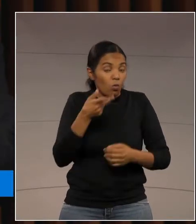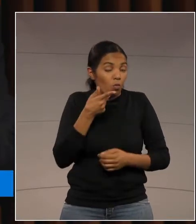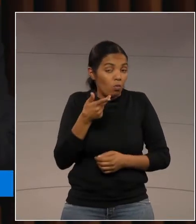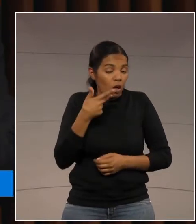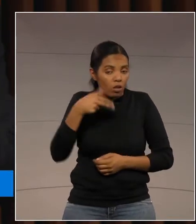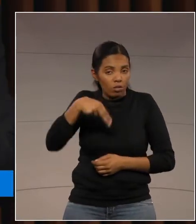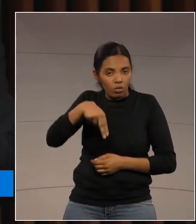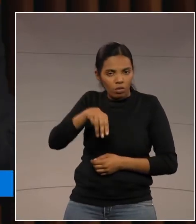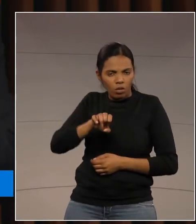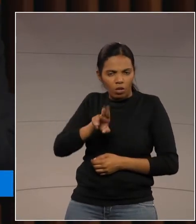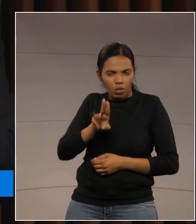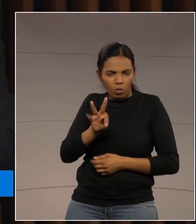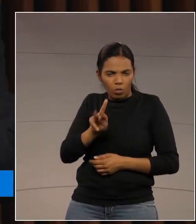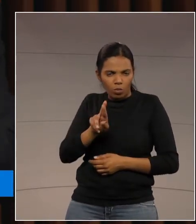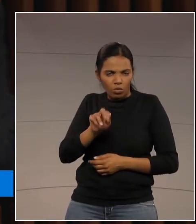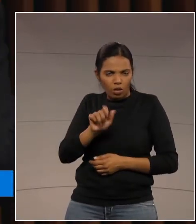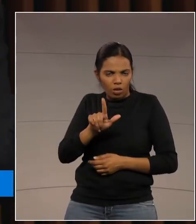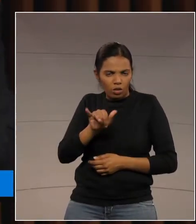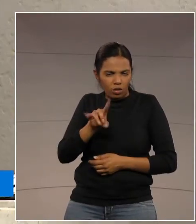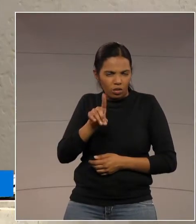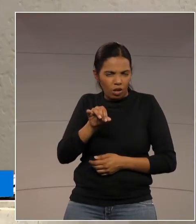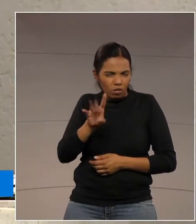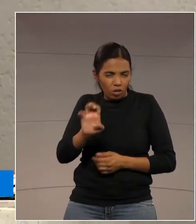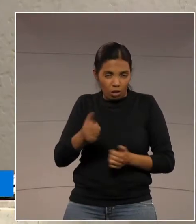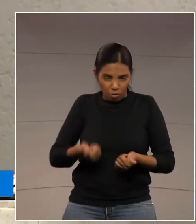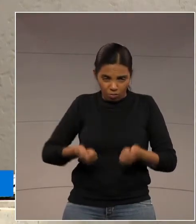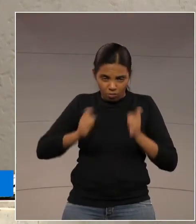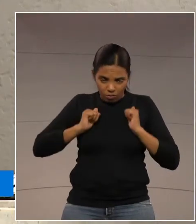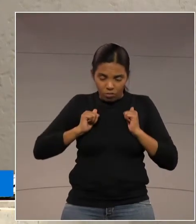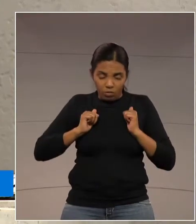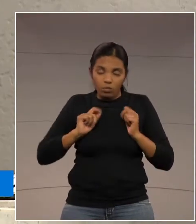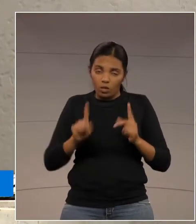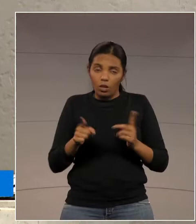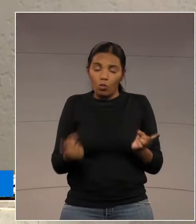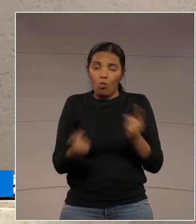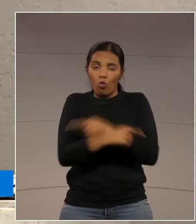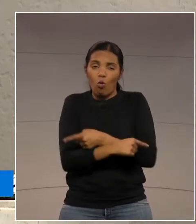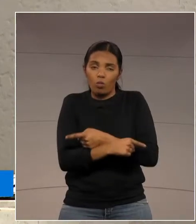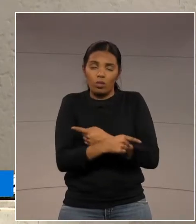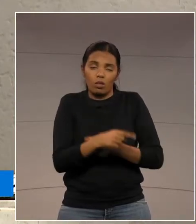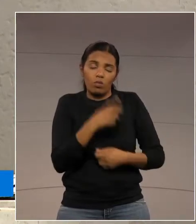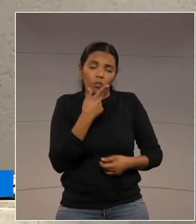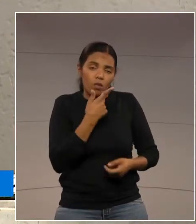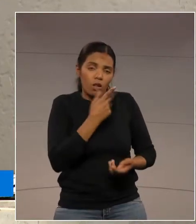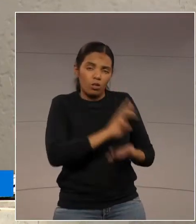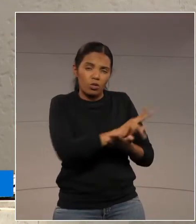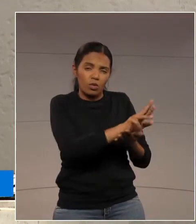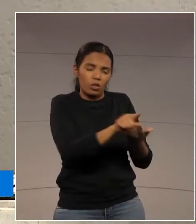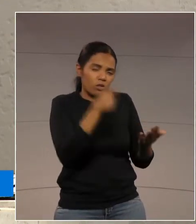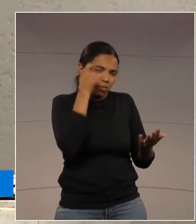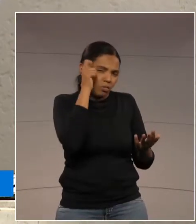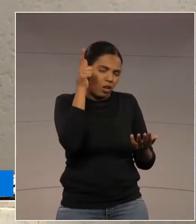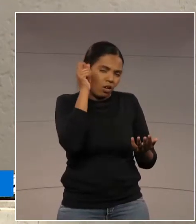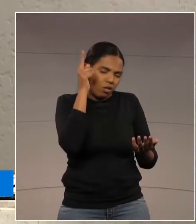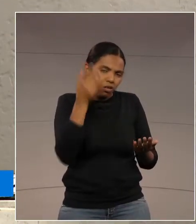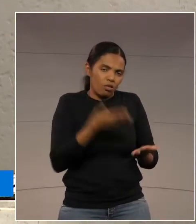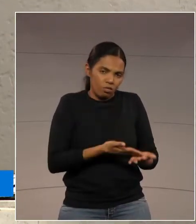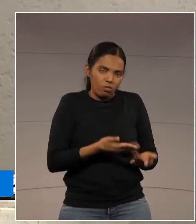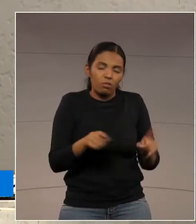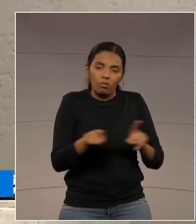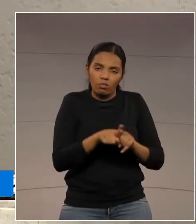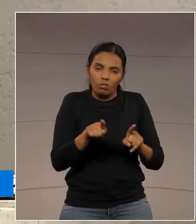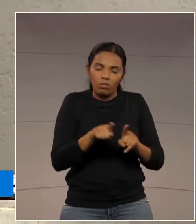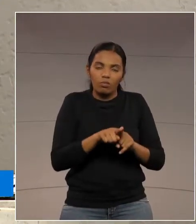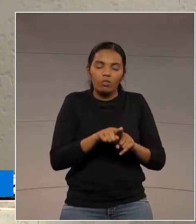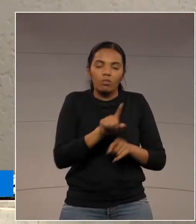como um princípio educacional, o projeto de lei contradiz o princípio constitucional do pluralismo de ideias e concepções